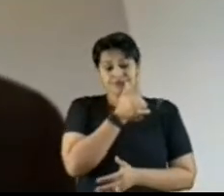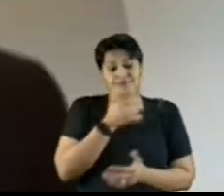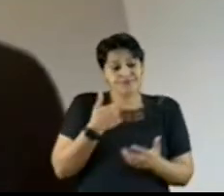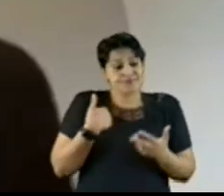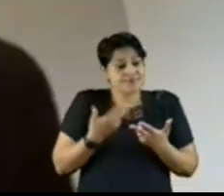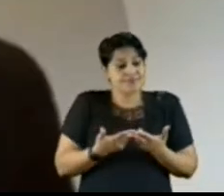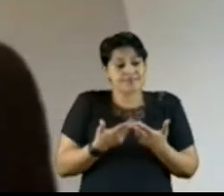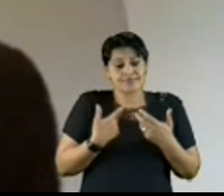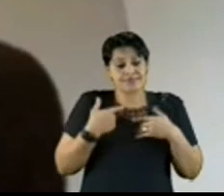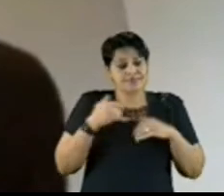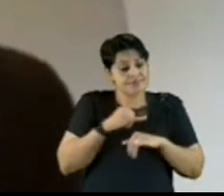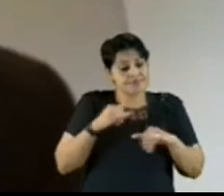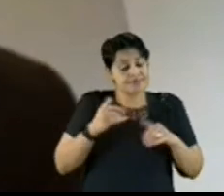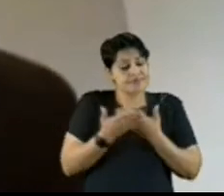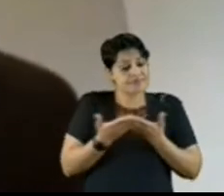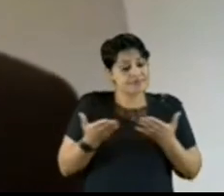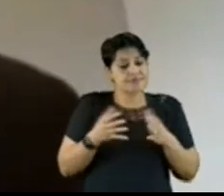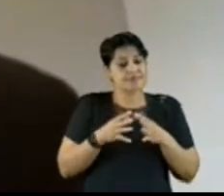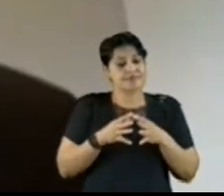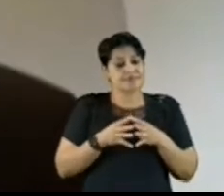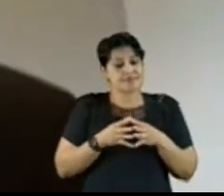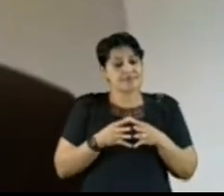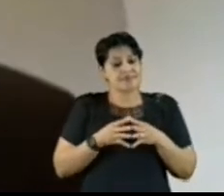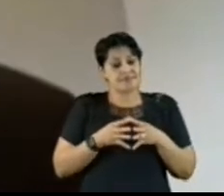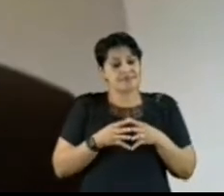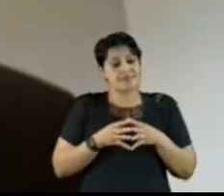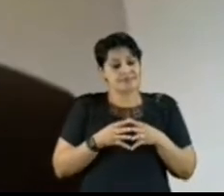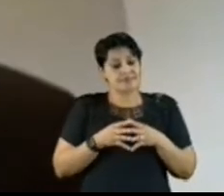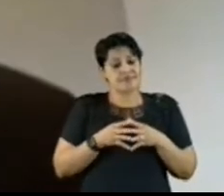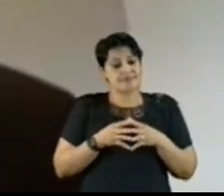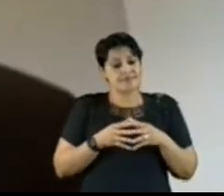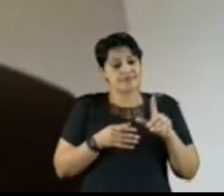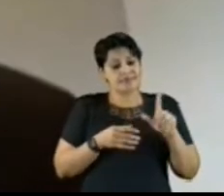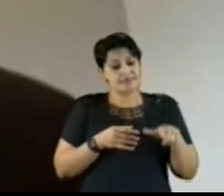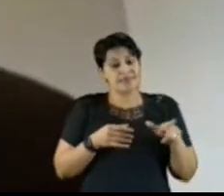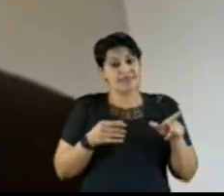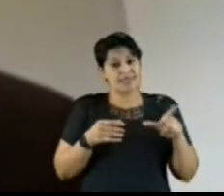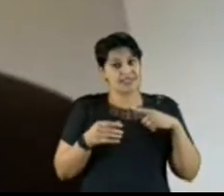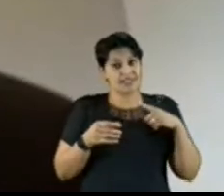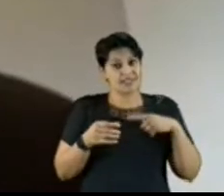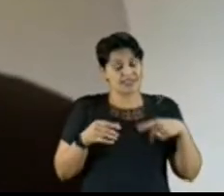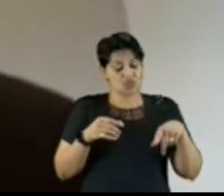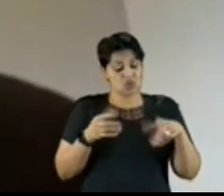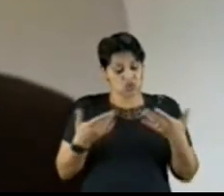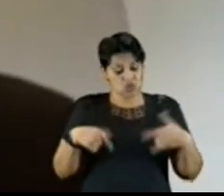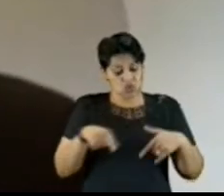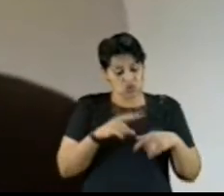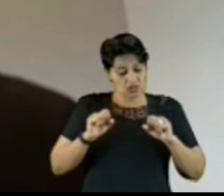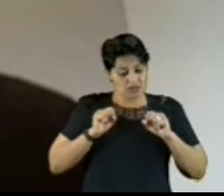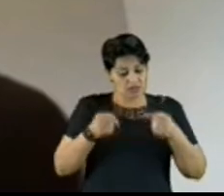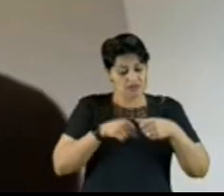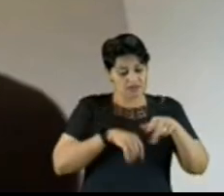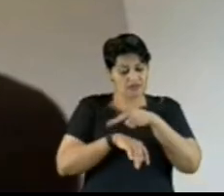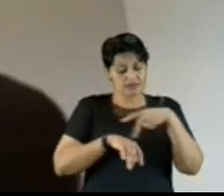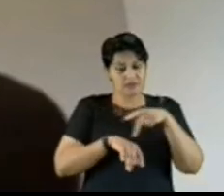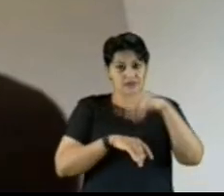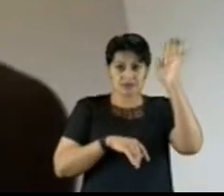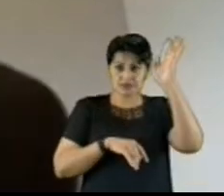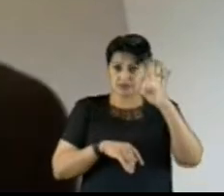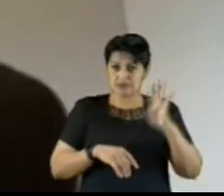na ocasião. a construção de um país 100% passa necessariamente